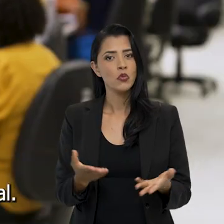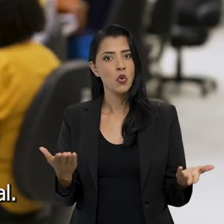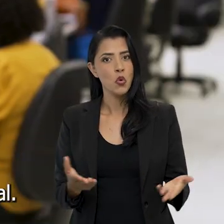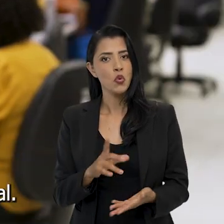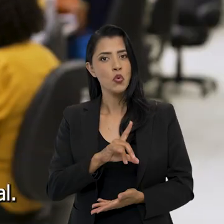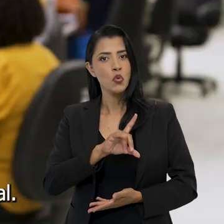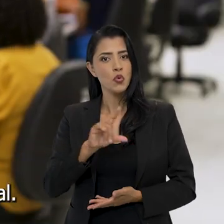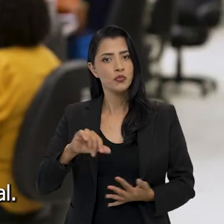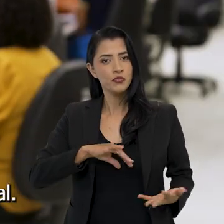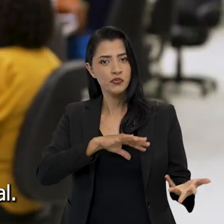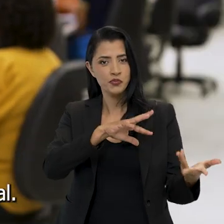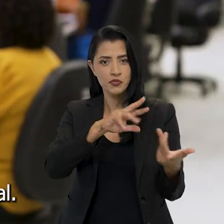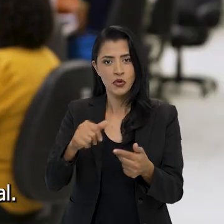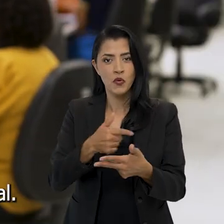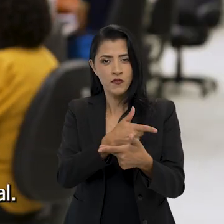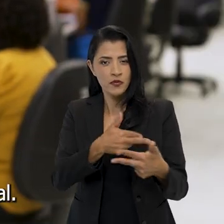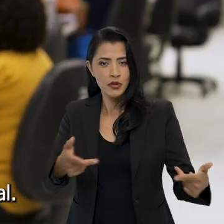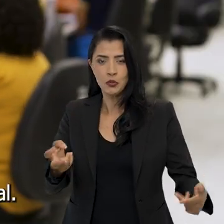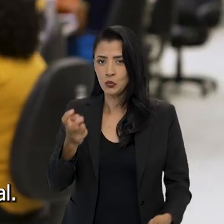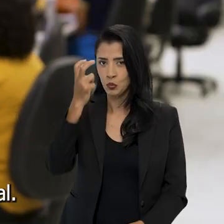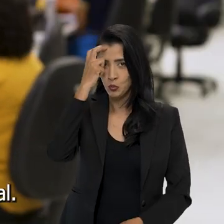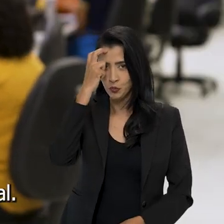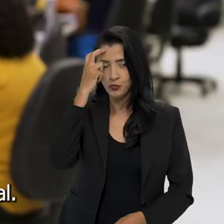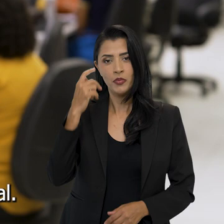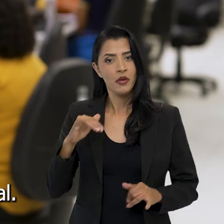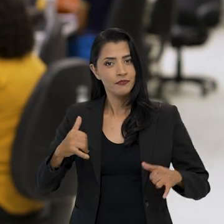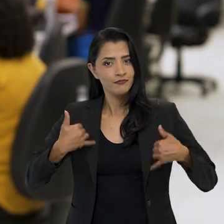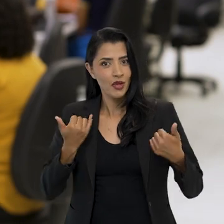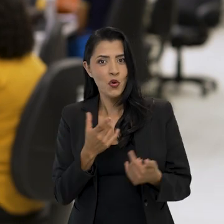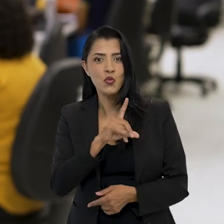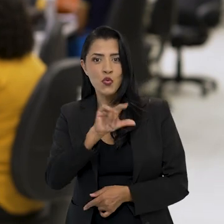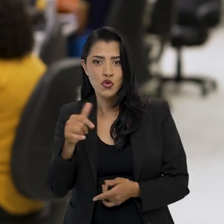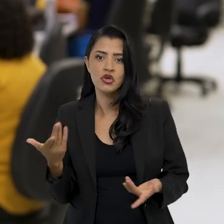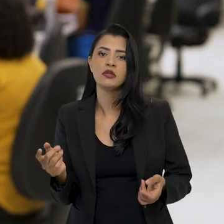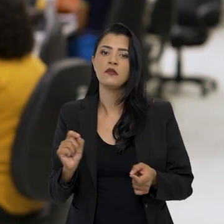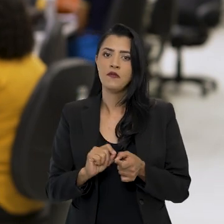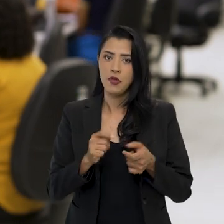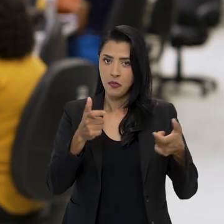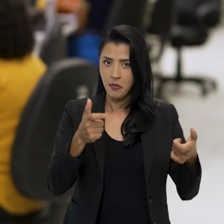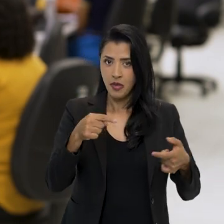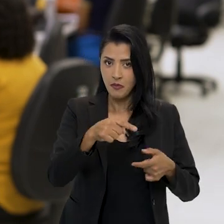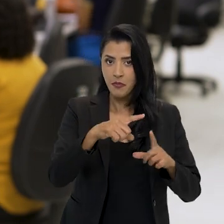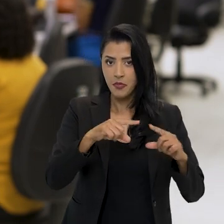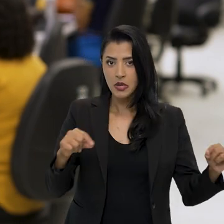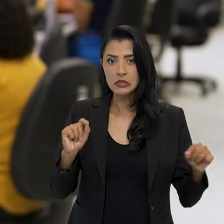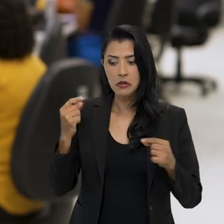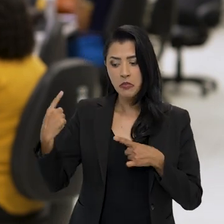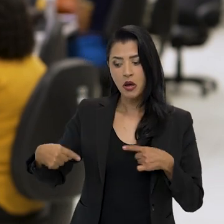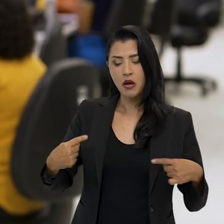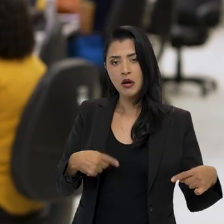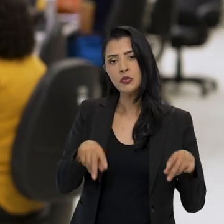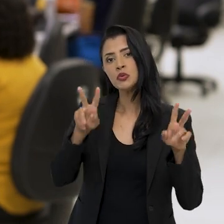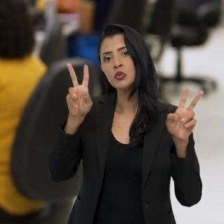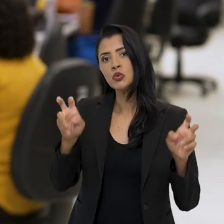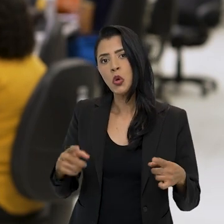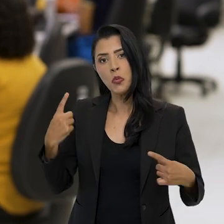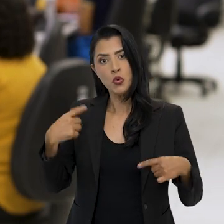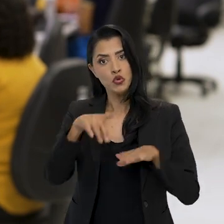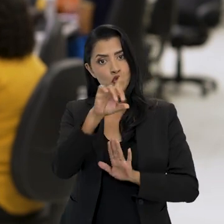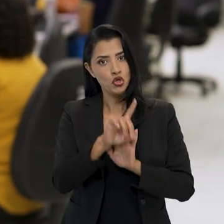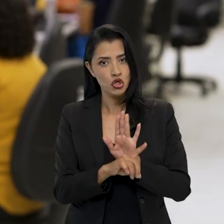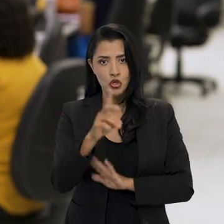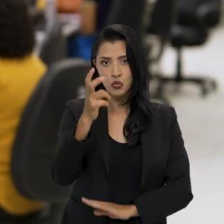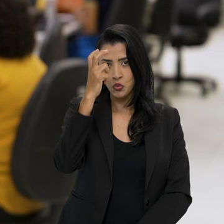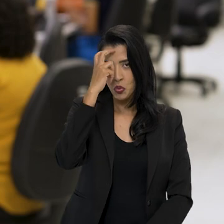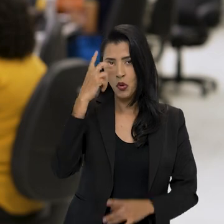Hoje é dia mundial da diversidade cultural. Para celebrar a data, está sendo realizado em Brasília um debate sobre